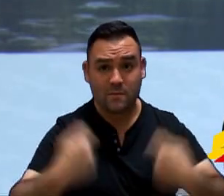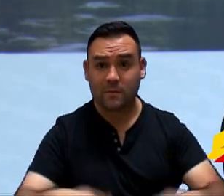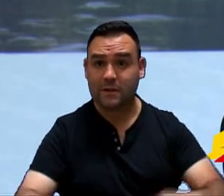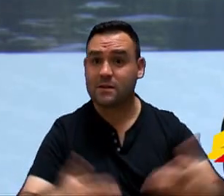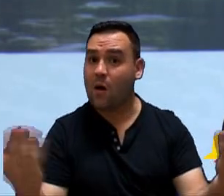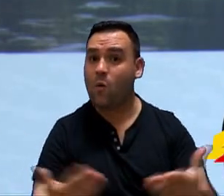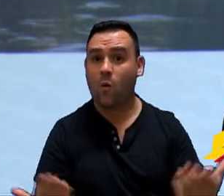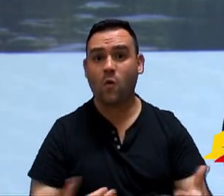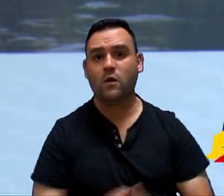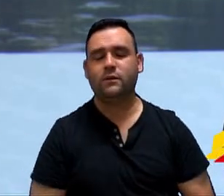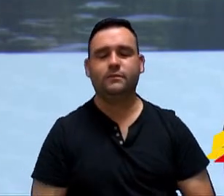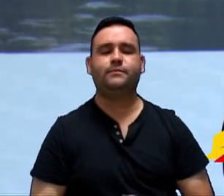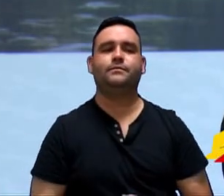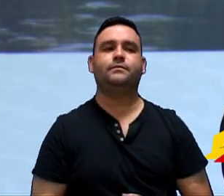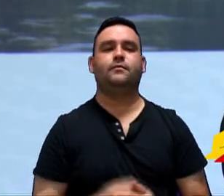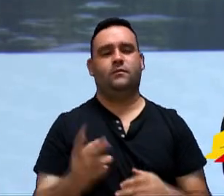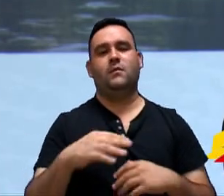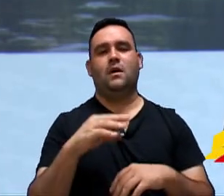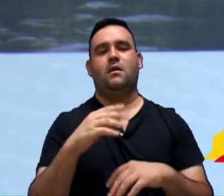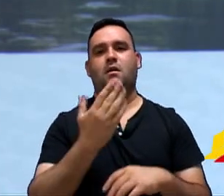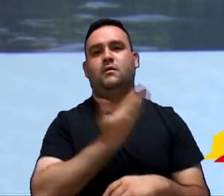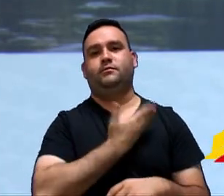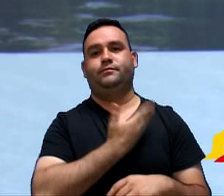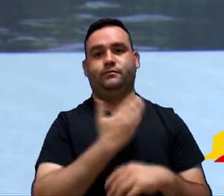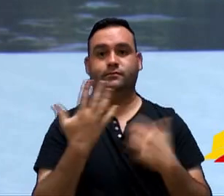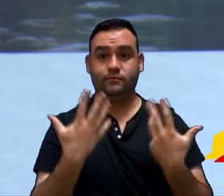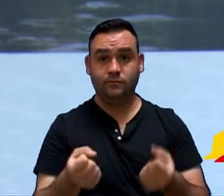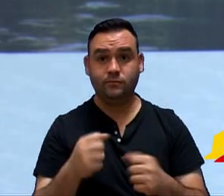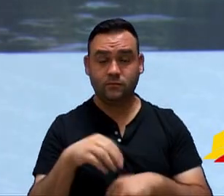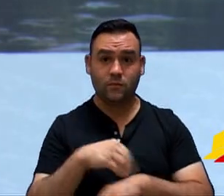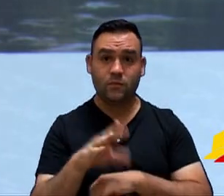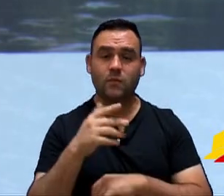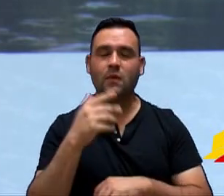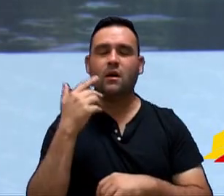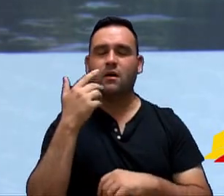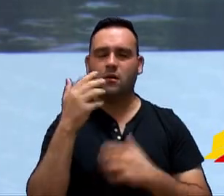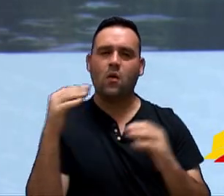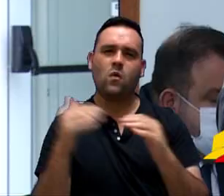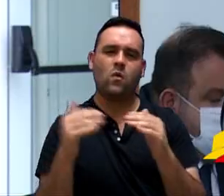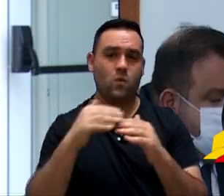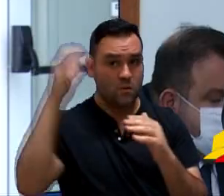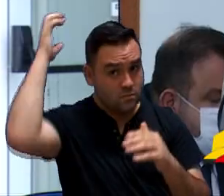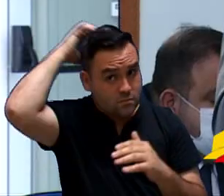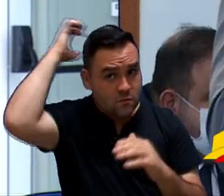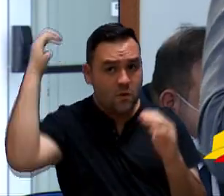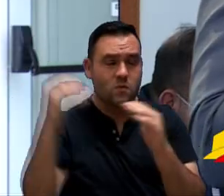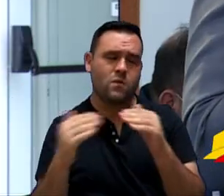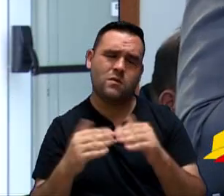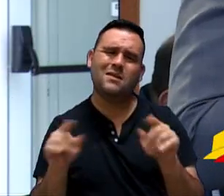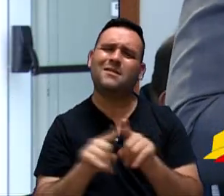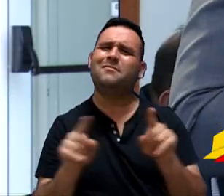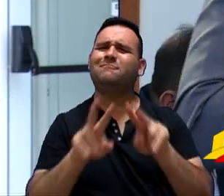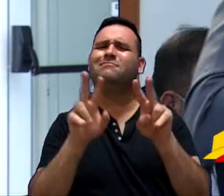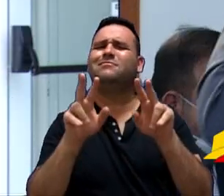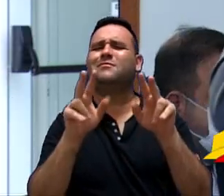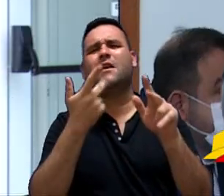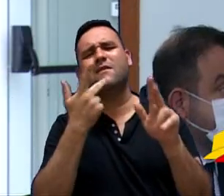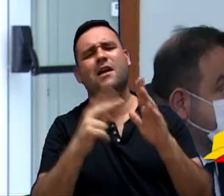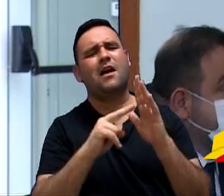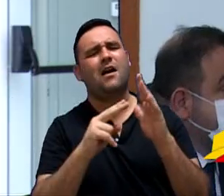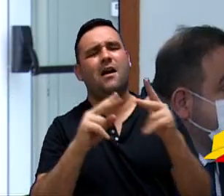Ouvi a emenda dos colegas, sugestão do... Eu entendo, olha, ouvi o Berics, concordei com ele. Essa questão de